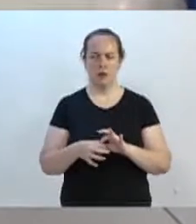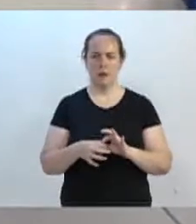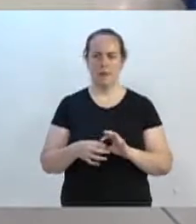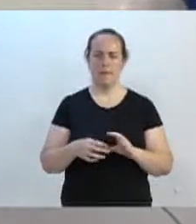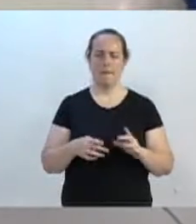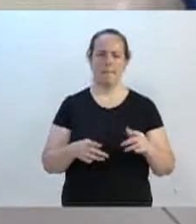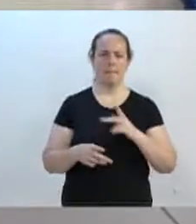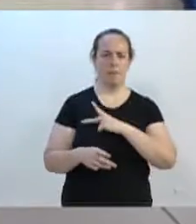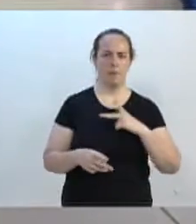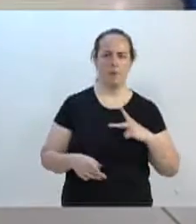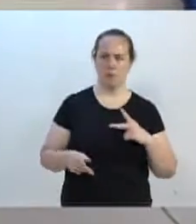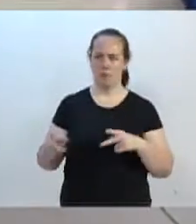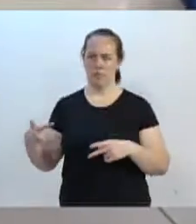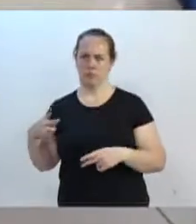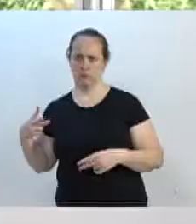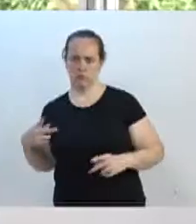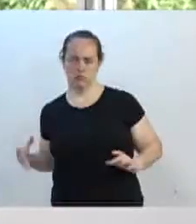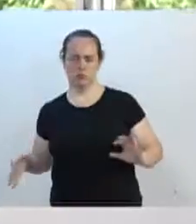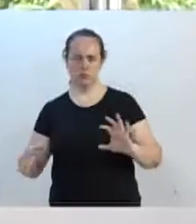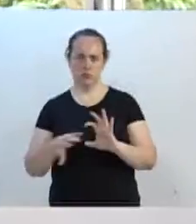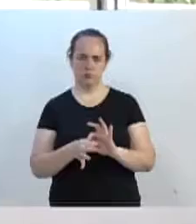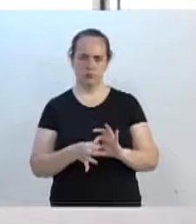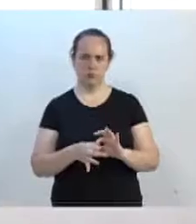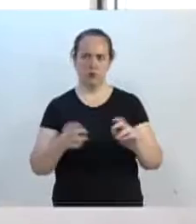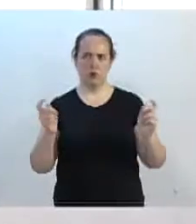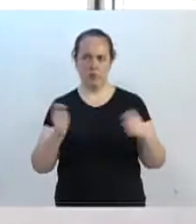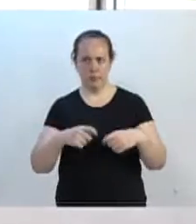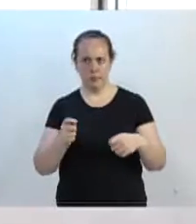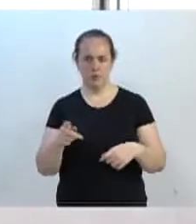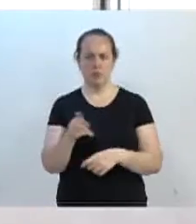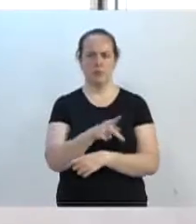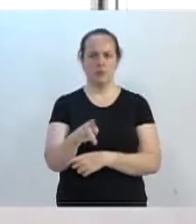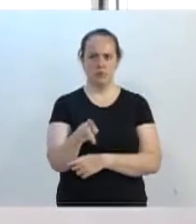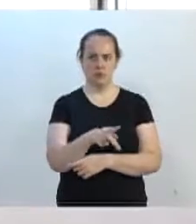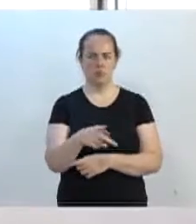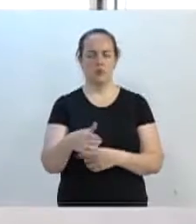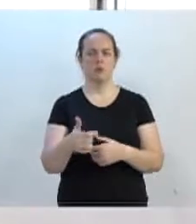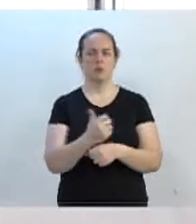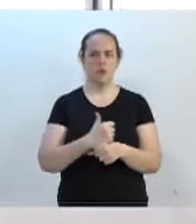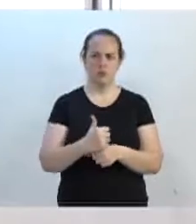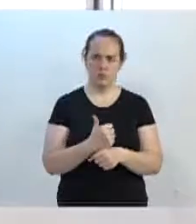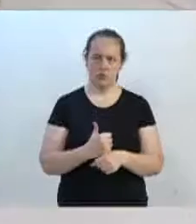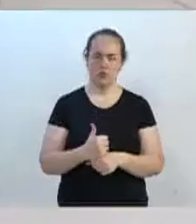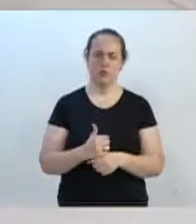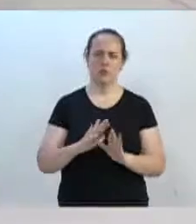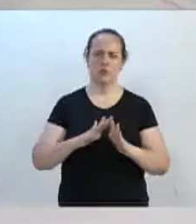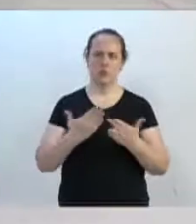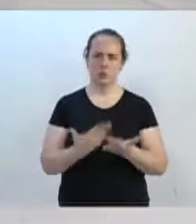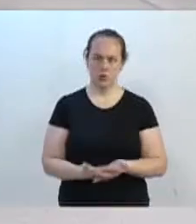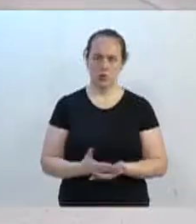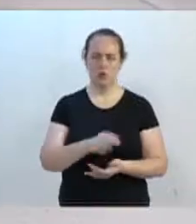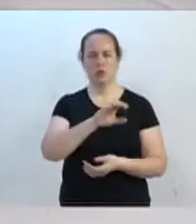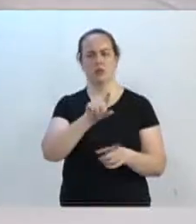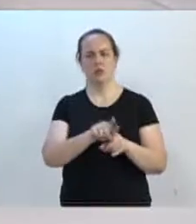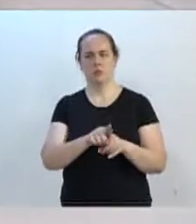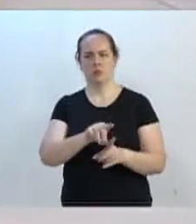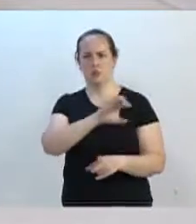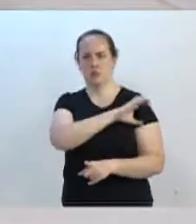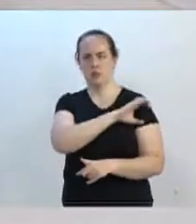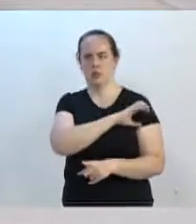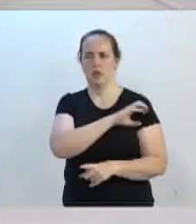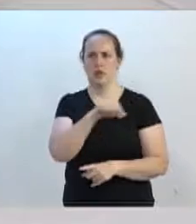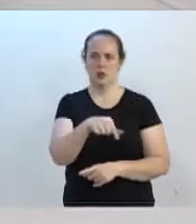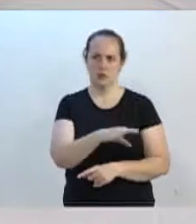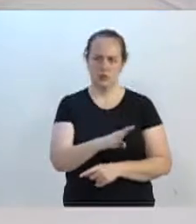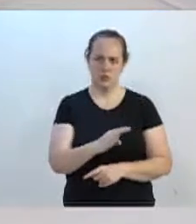e privado, com o objetivo de capacitar professores, funcionários, nas escolas CIs da nossa cidade